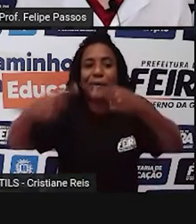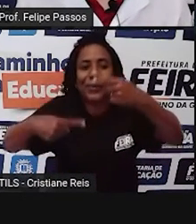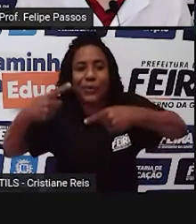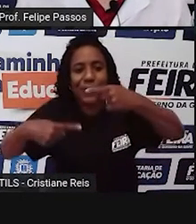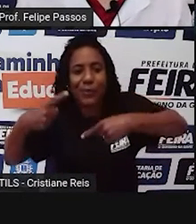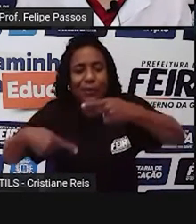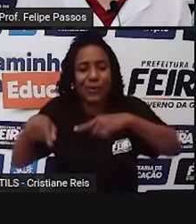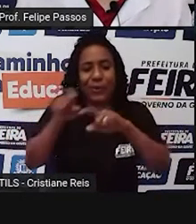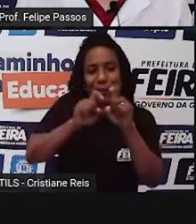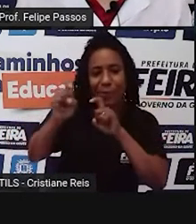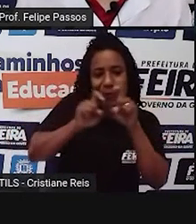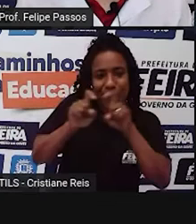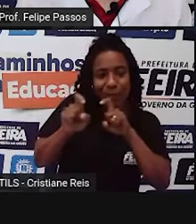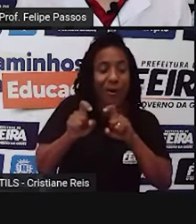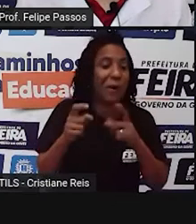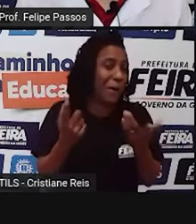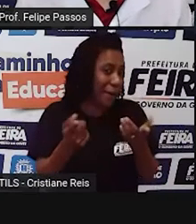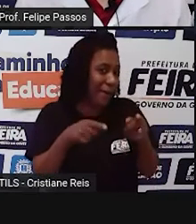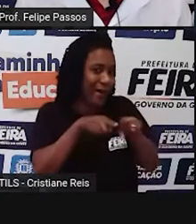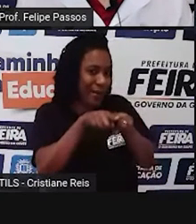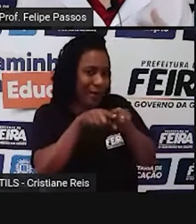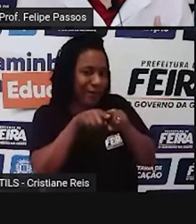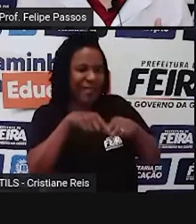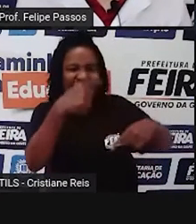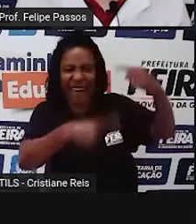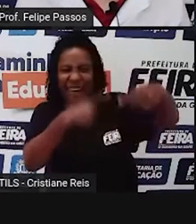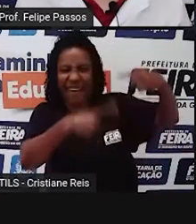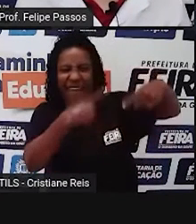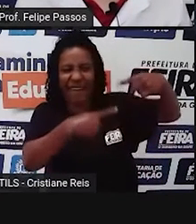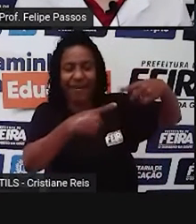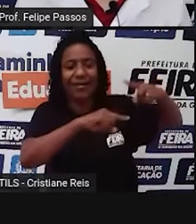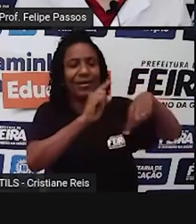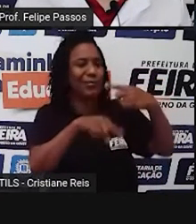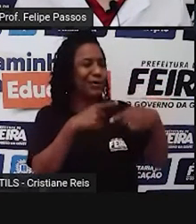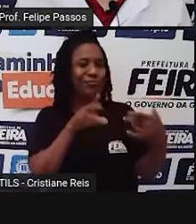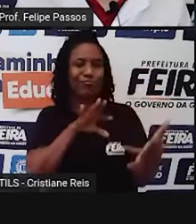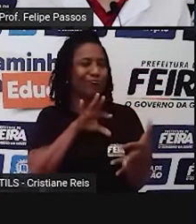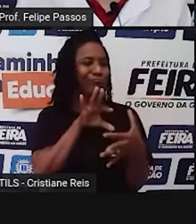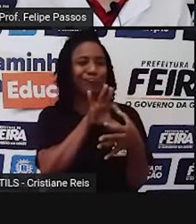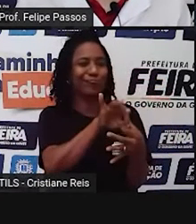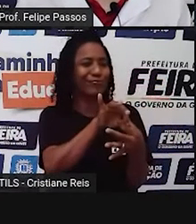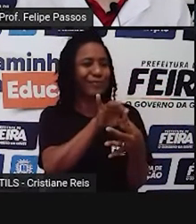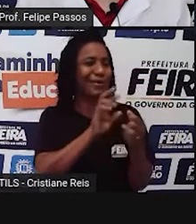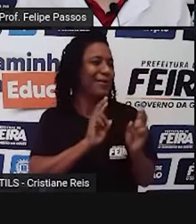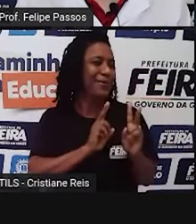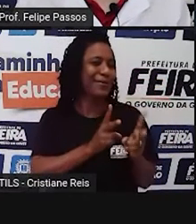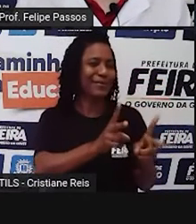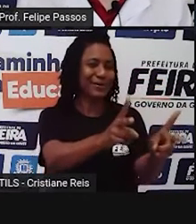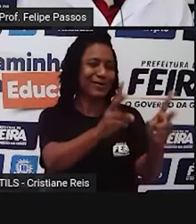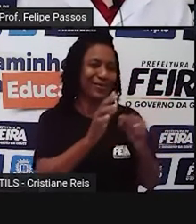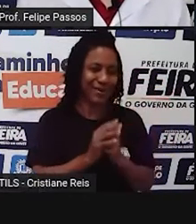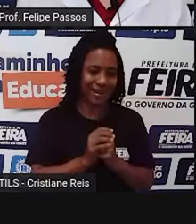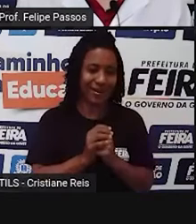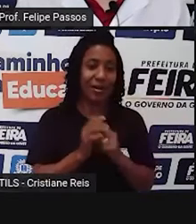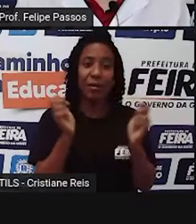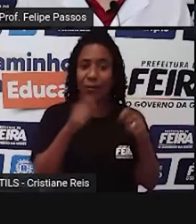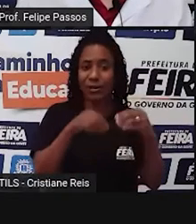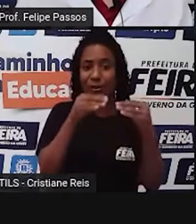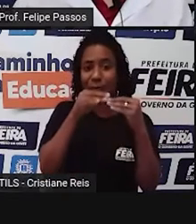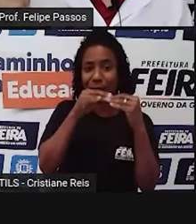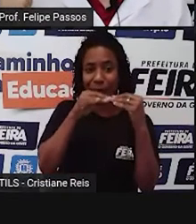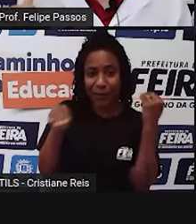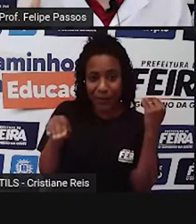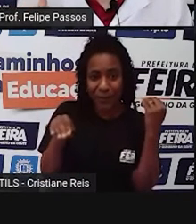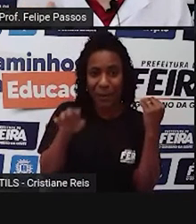depois volta tudo ao normal? Não é verdade? Isso é fraternidade. Você pode até ter suas diferenças com o seu irmão, com a irmã,